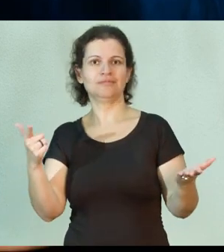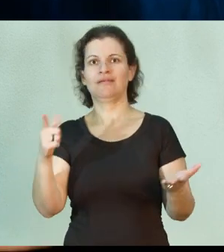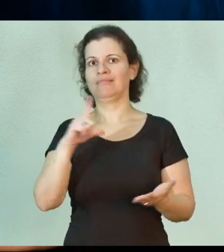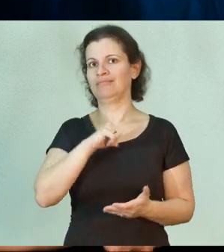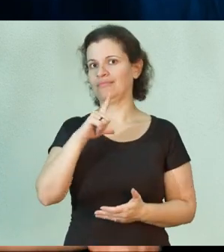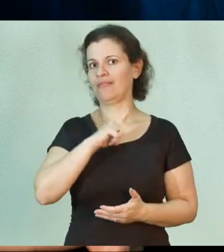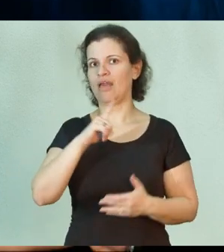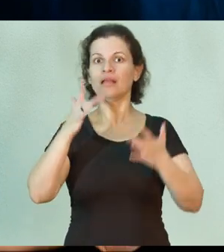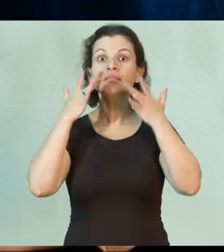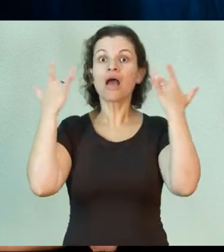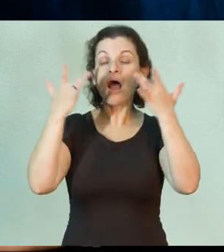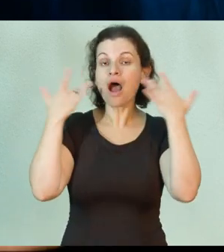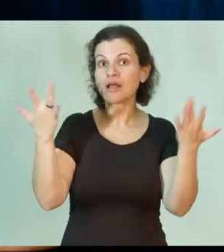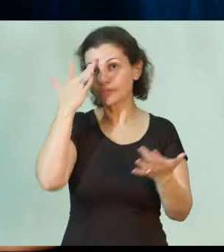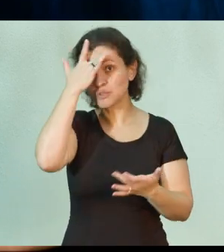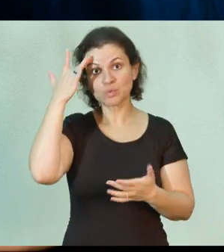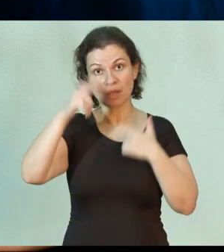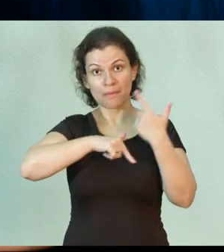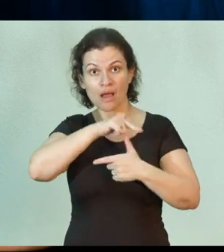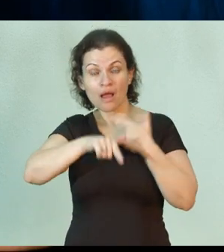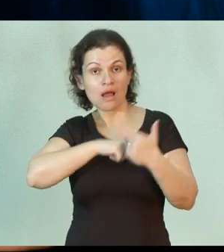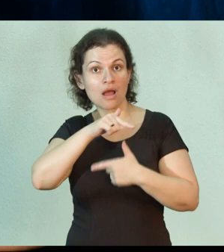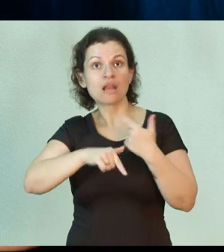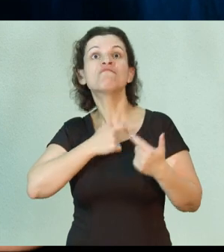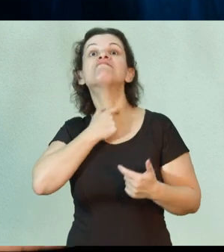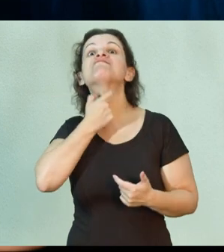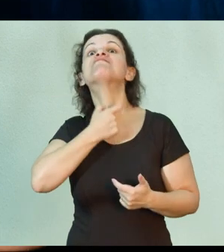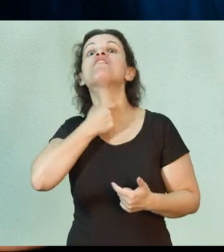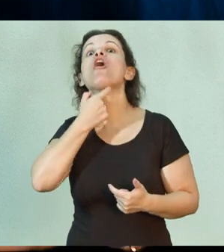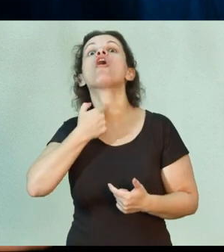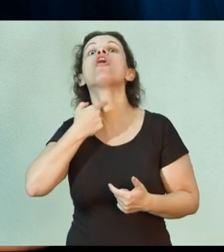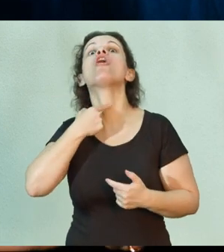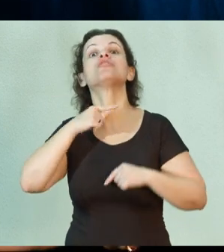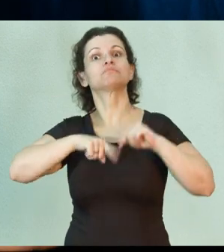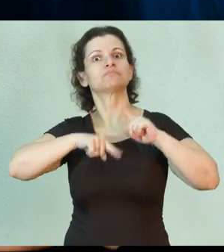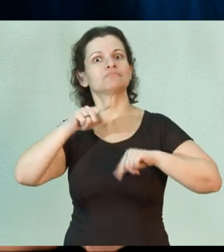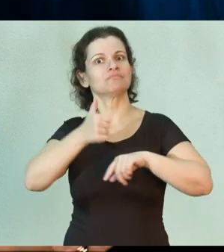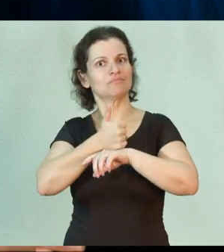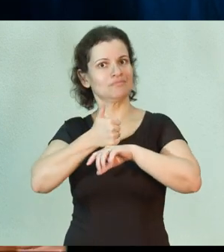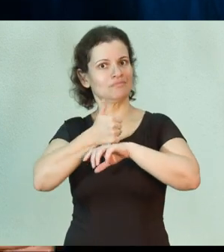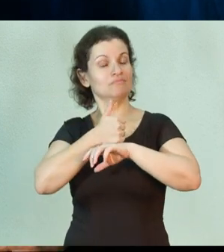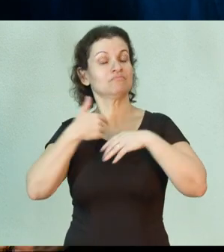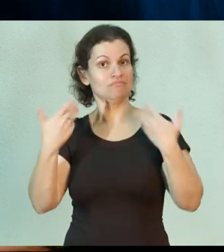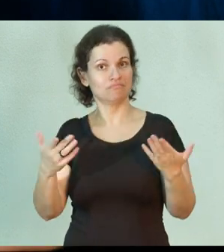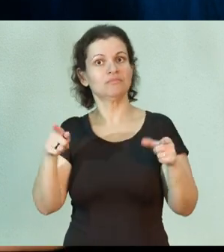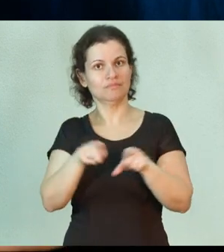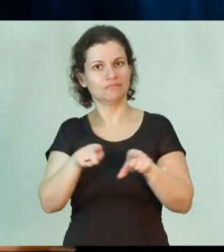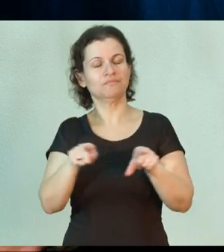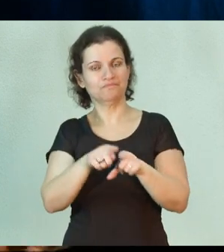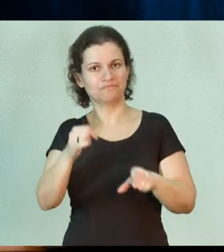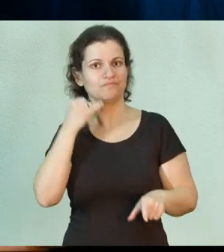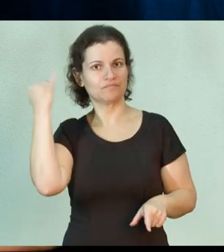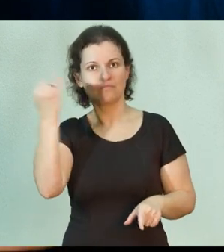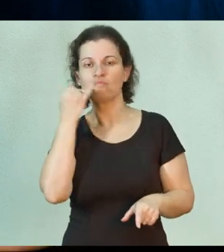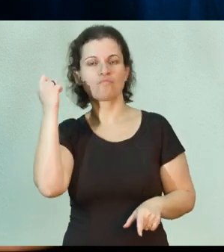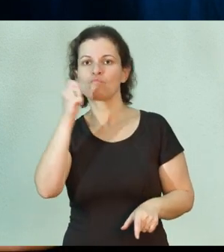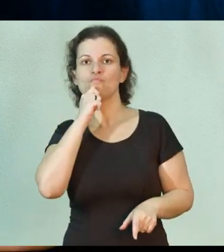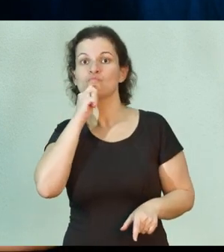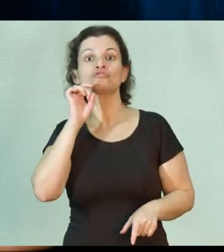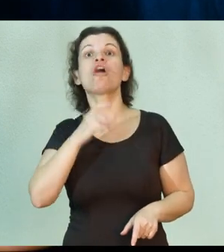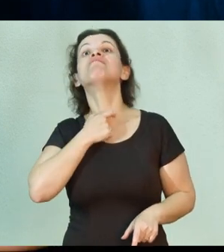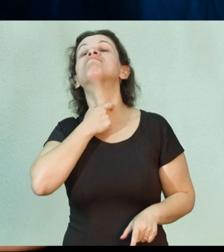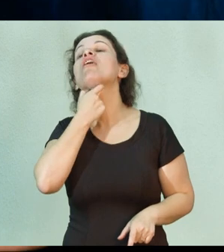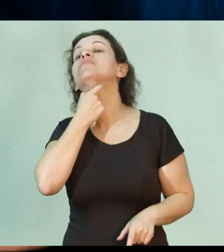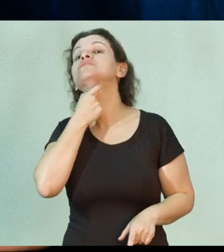o caso de teatro, pessoas que trabalham com a voz como um instrumento profissional. Também é importante não só a questão da